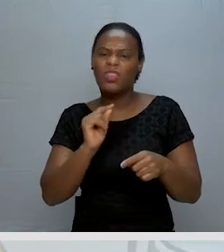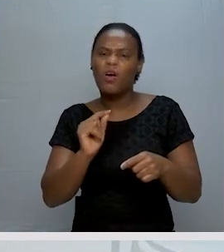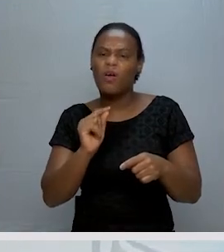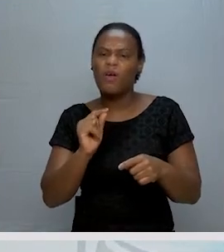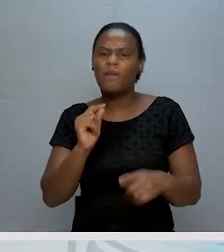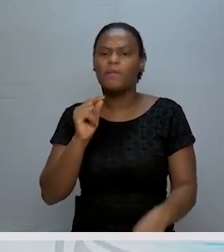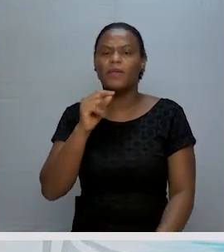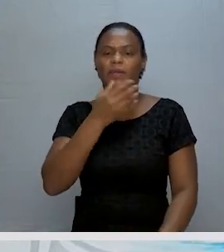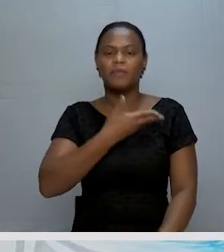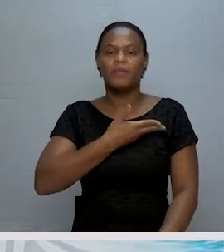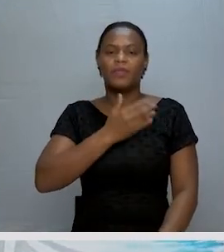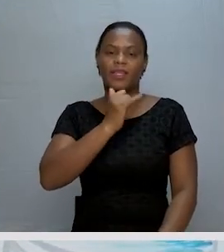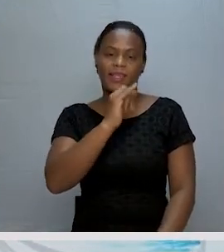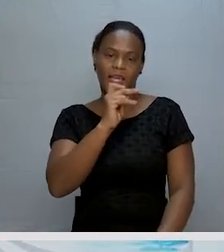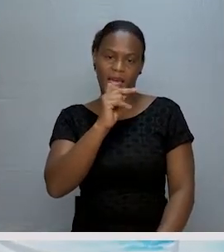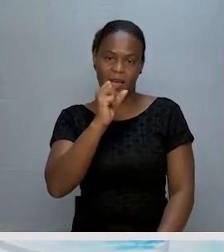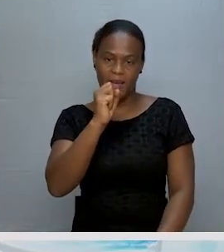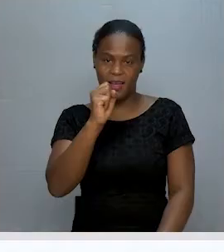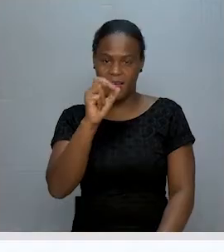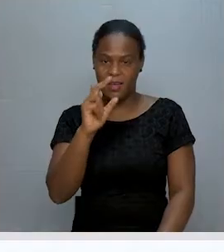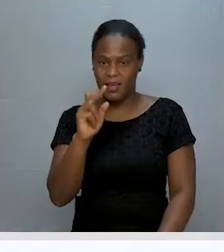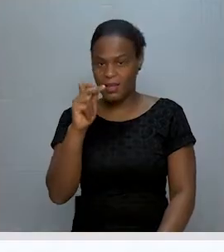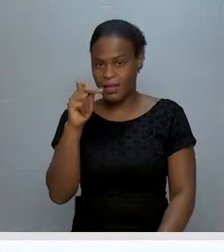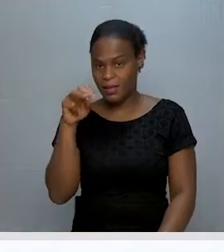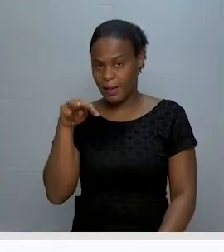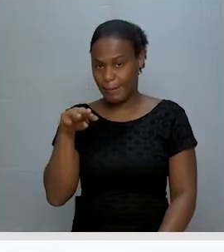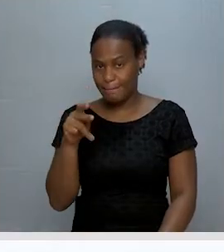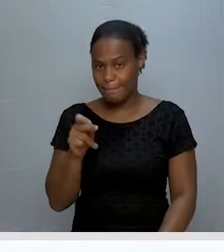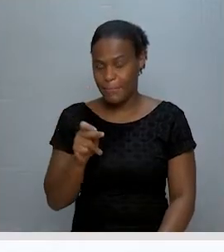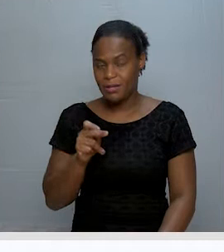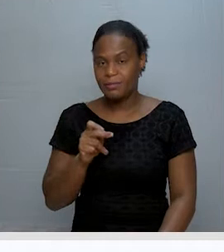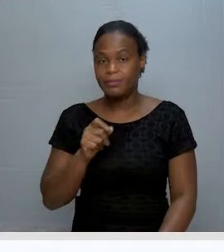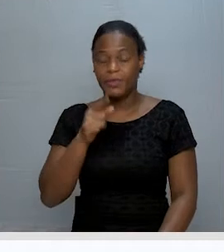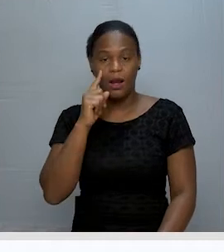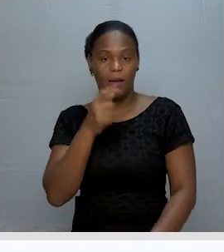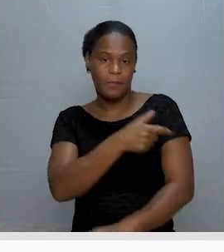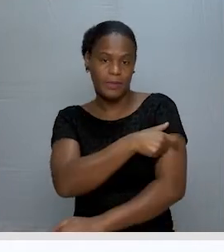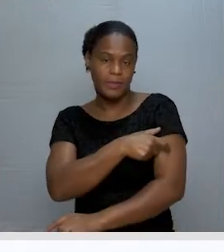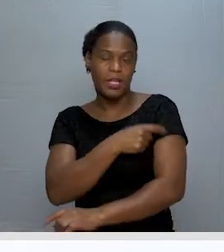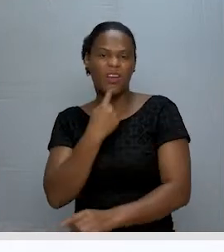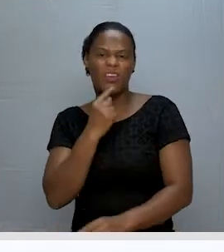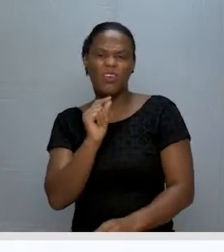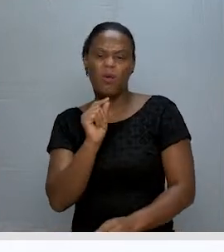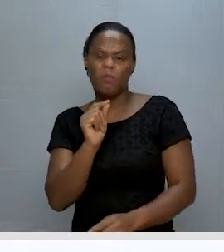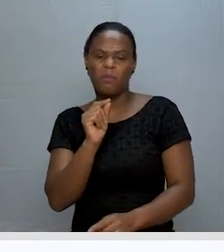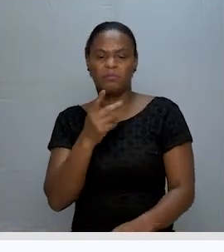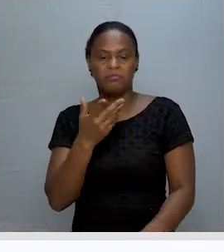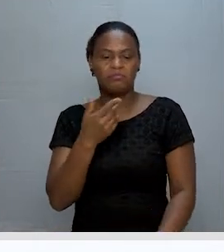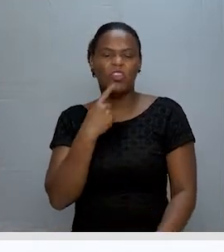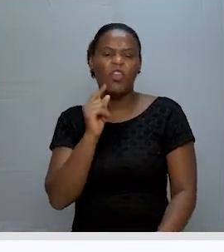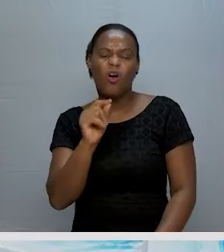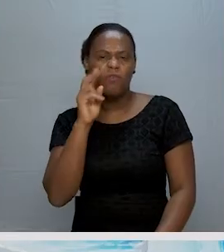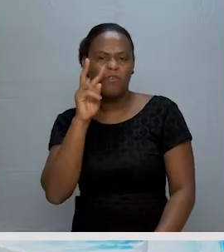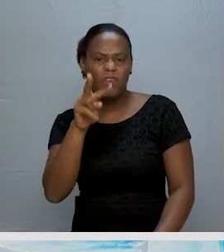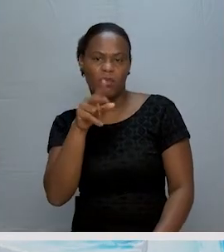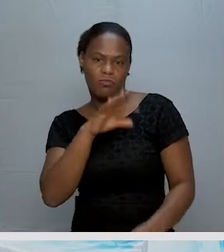ser qualquer figura desse tipo. Tal representação recebe o nome de diagrama de Euler-Ven. Em casa. E